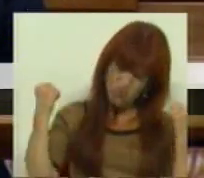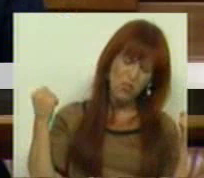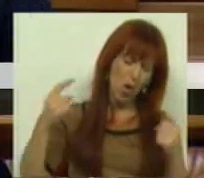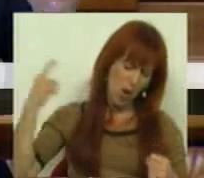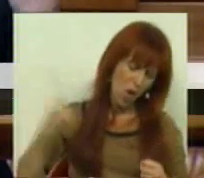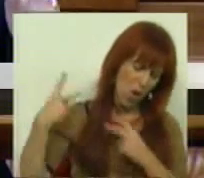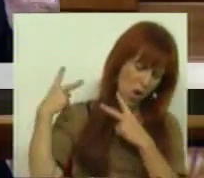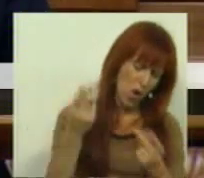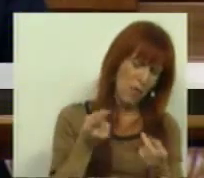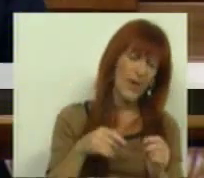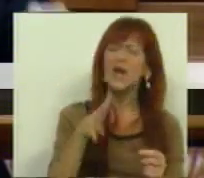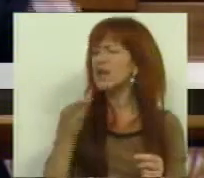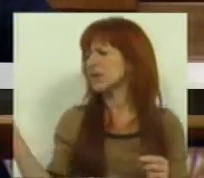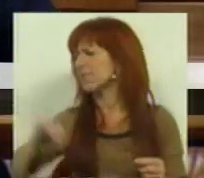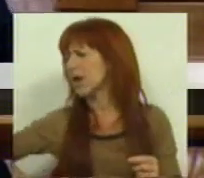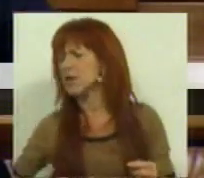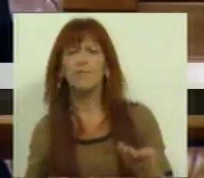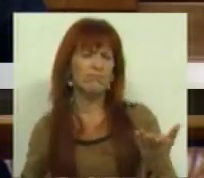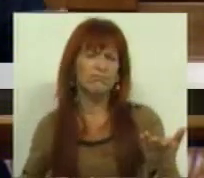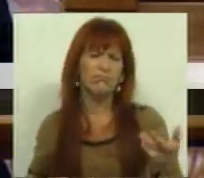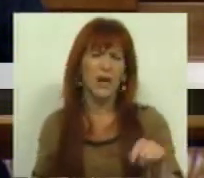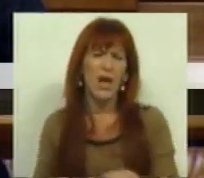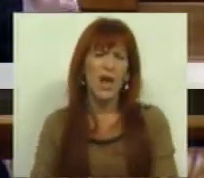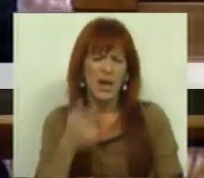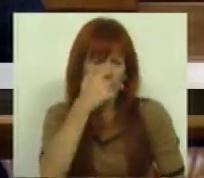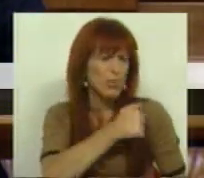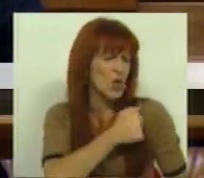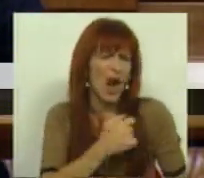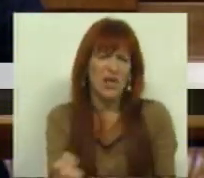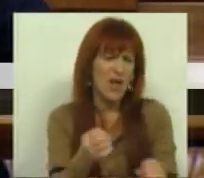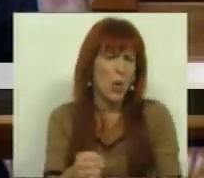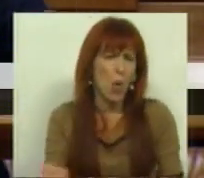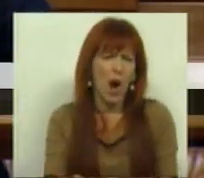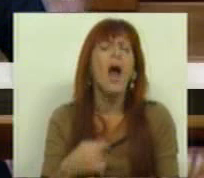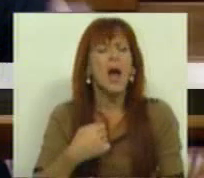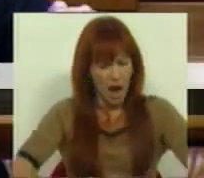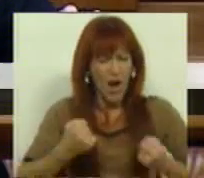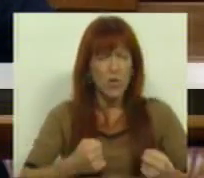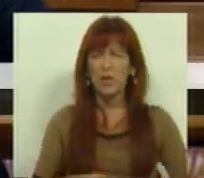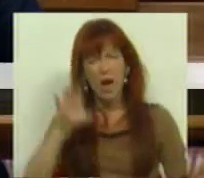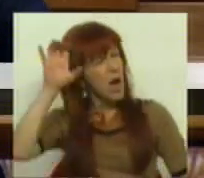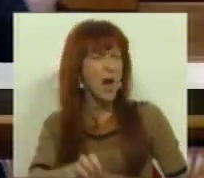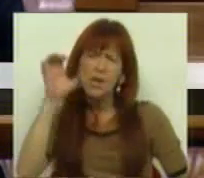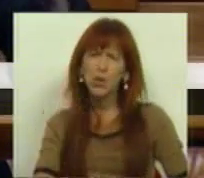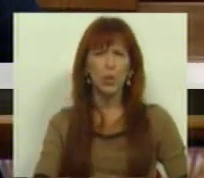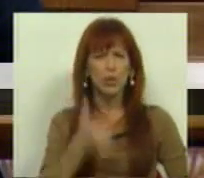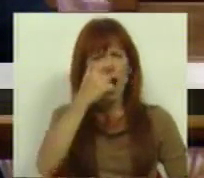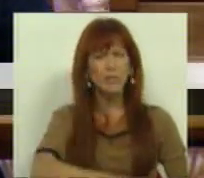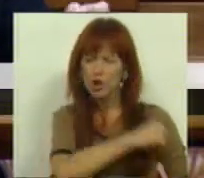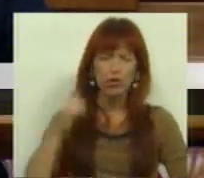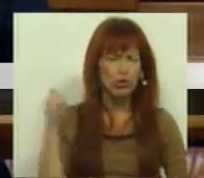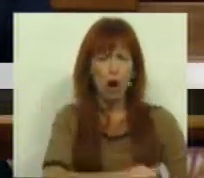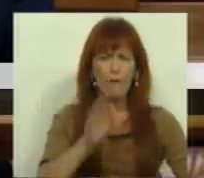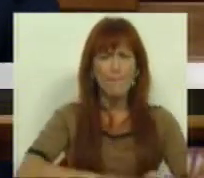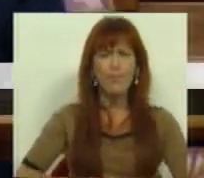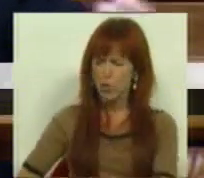austeridade e ainda disse, pois até os sem abrigo aguentam. Num claro insulto a quem sofre